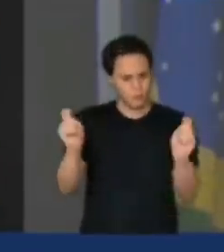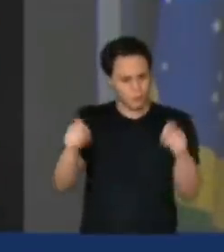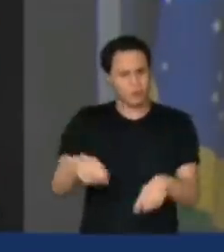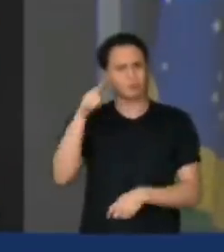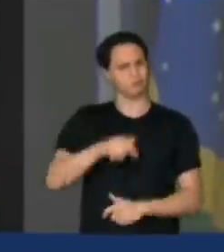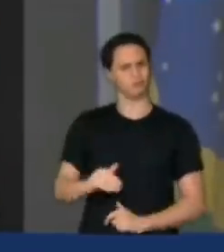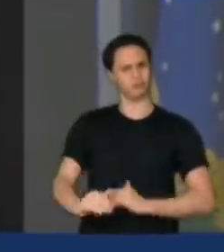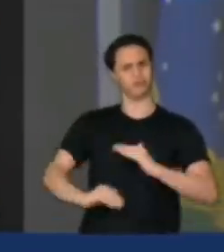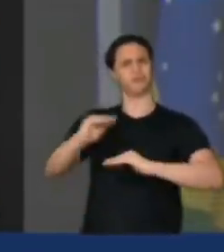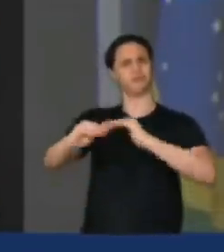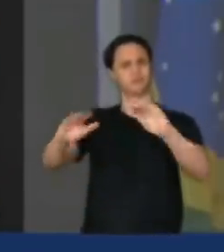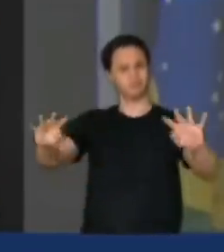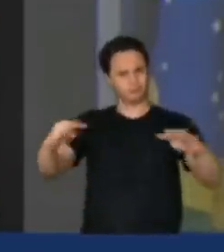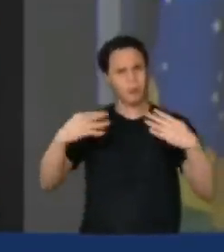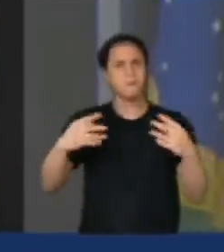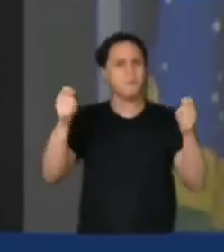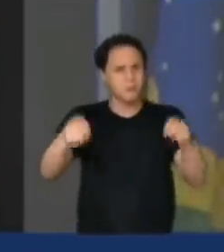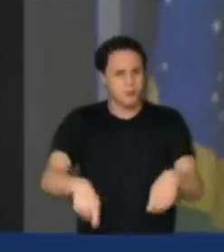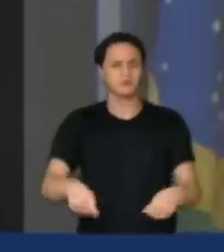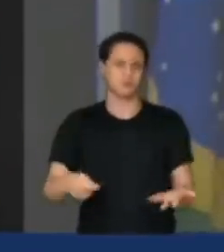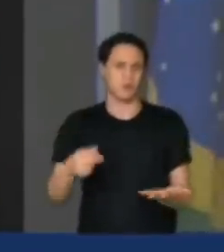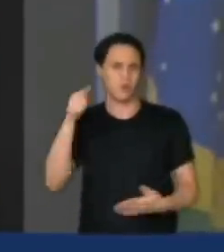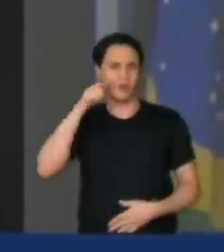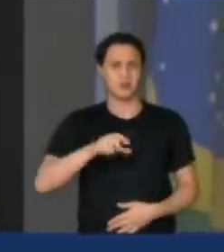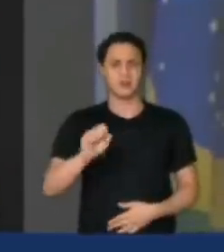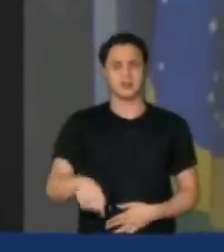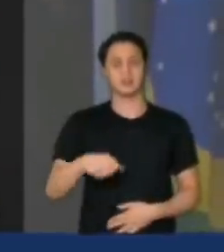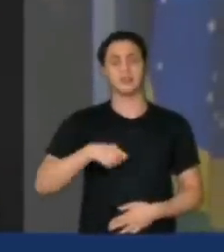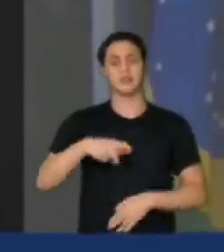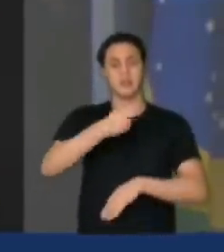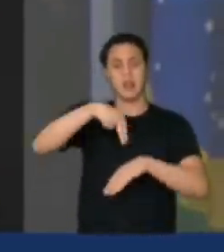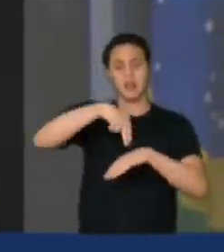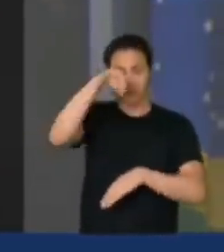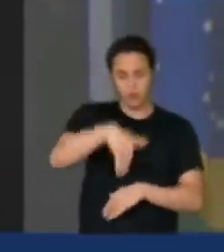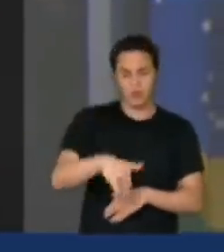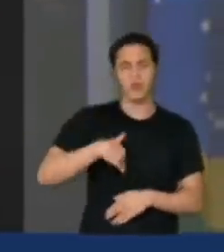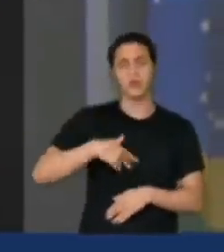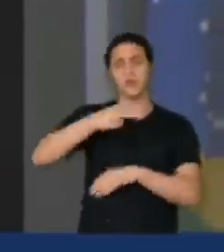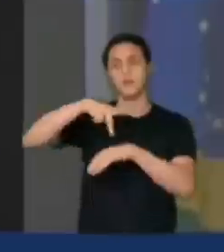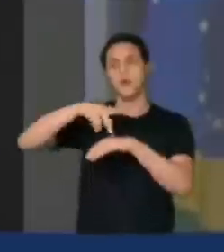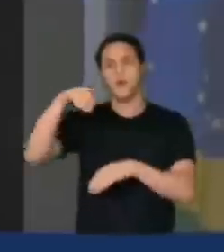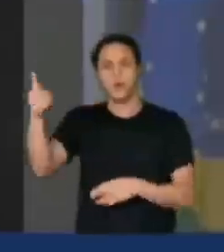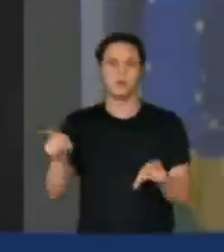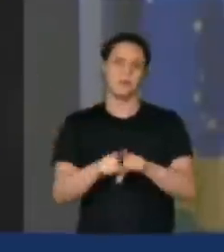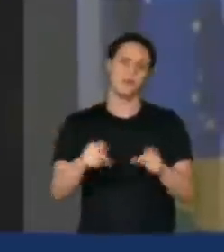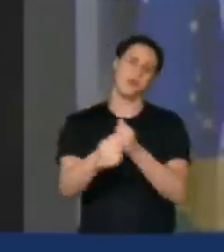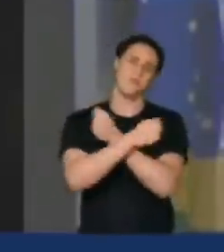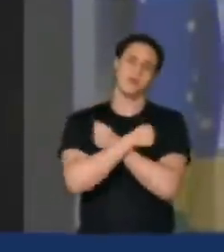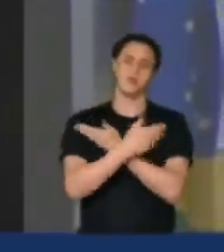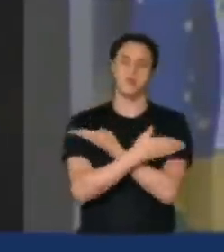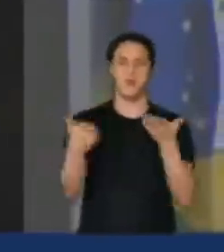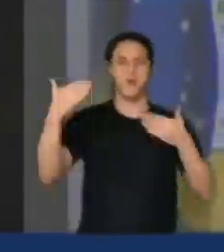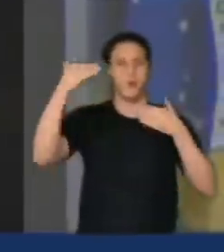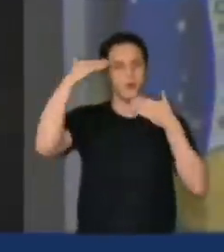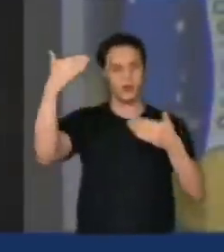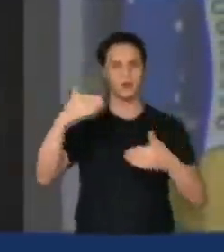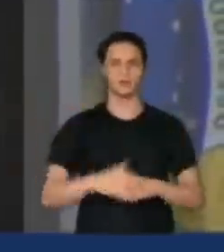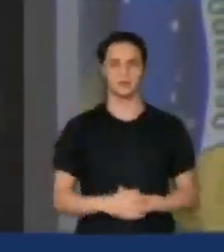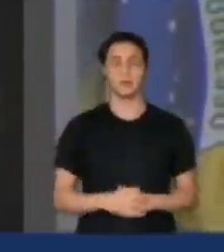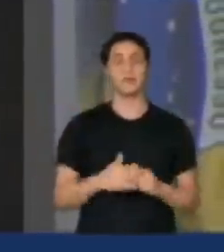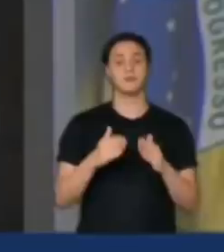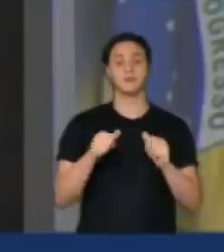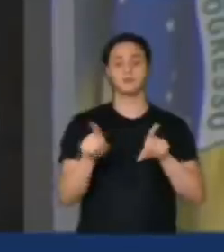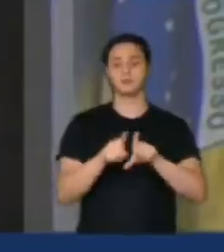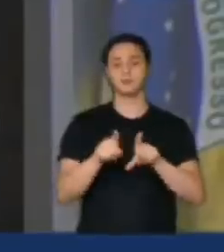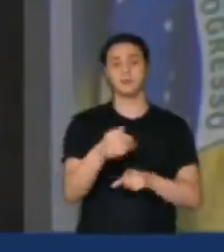excelentes visibilidades nacional e internacionalmente com créditos de carbono. Um grande abraço a todos, obrigada, e pedimos também